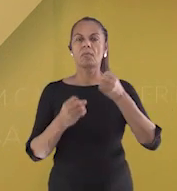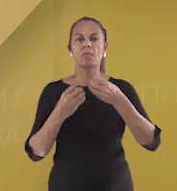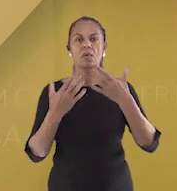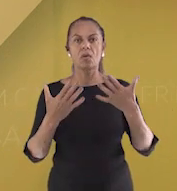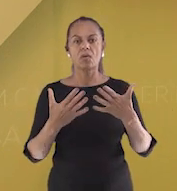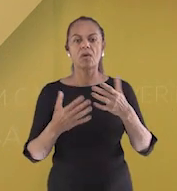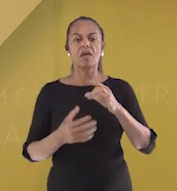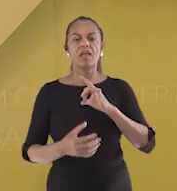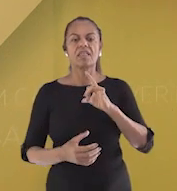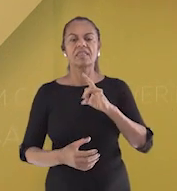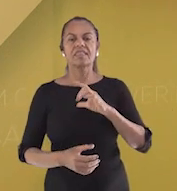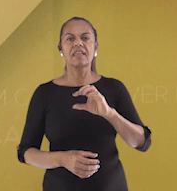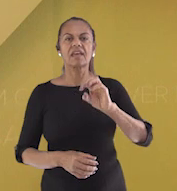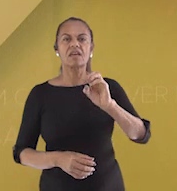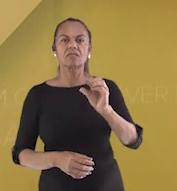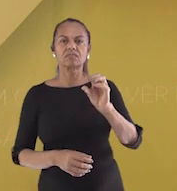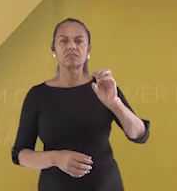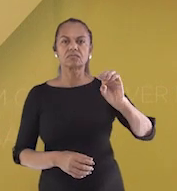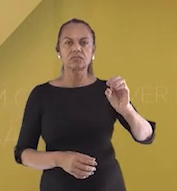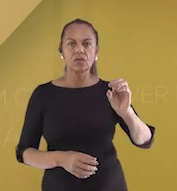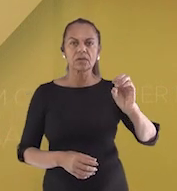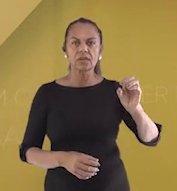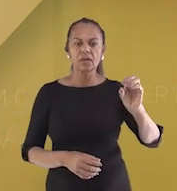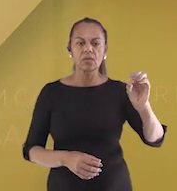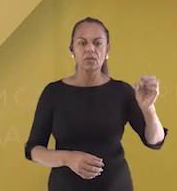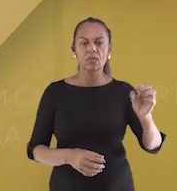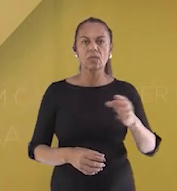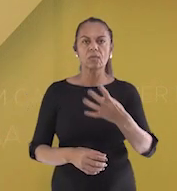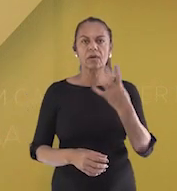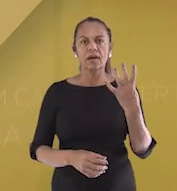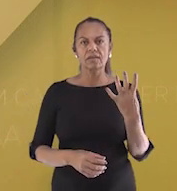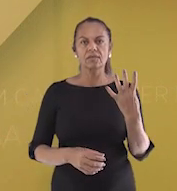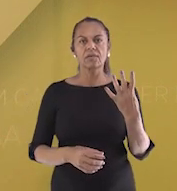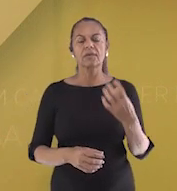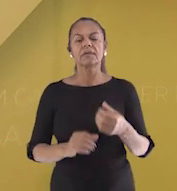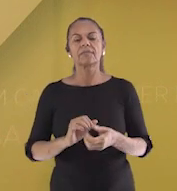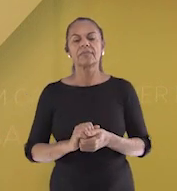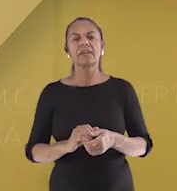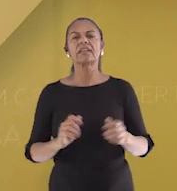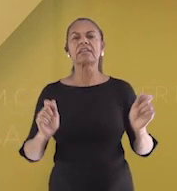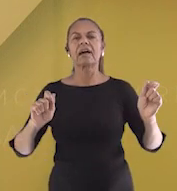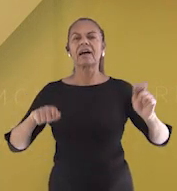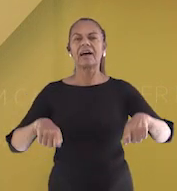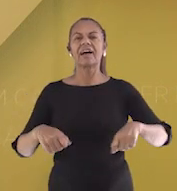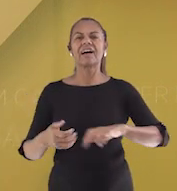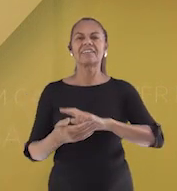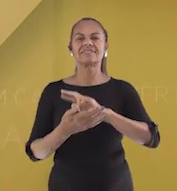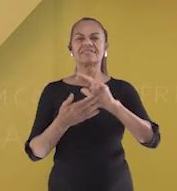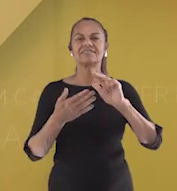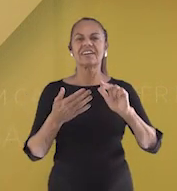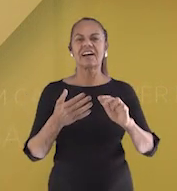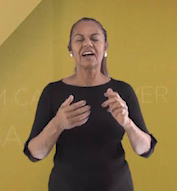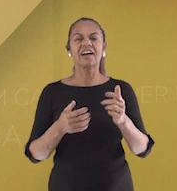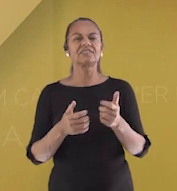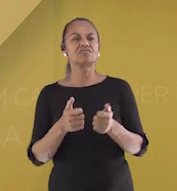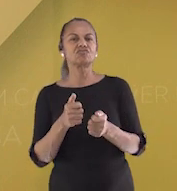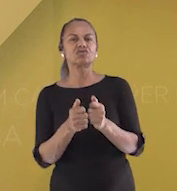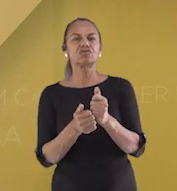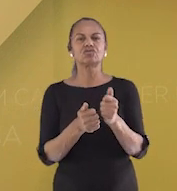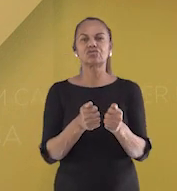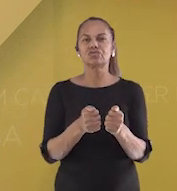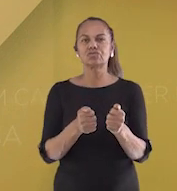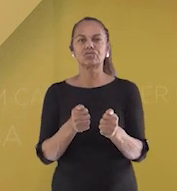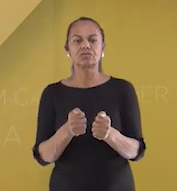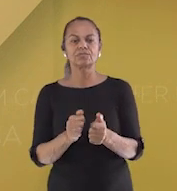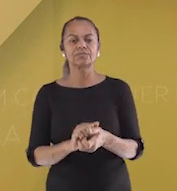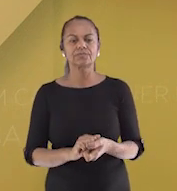botões, ao invés de apenas dois. E deu muito mais possibilidades de jogar aos jogadores. No